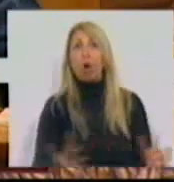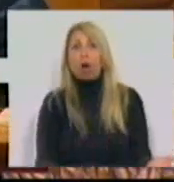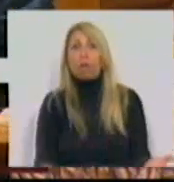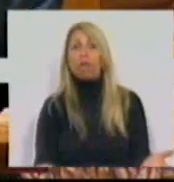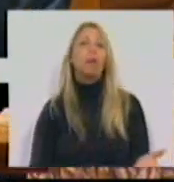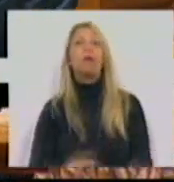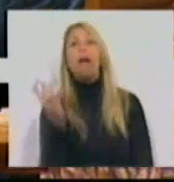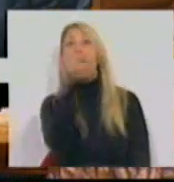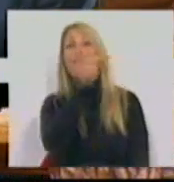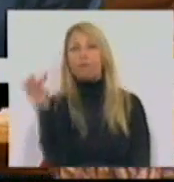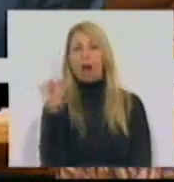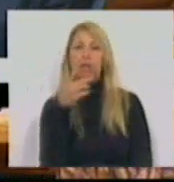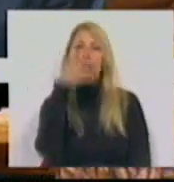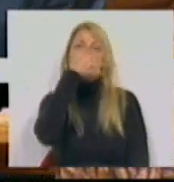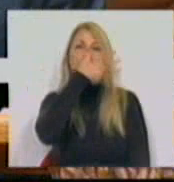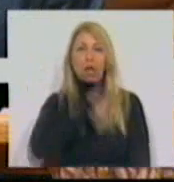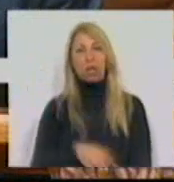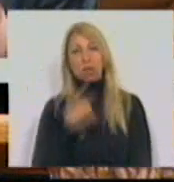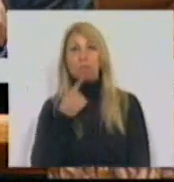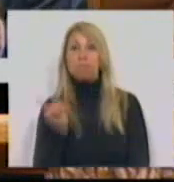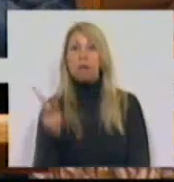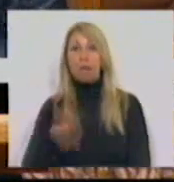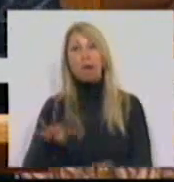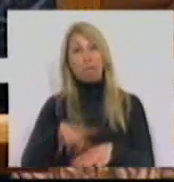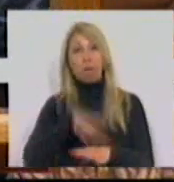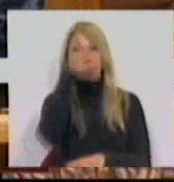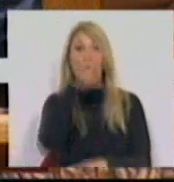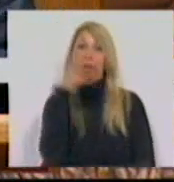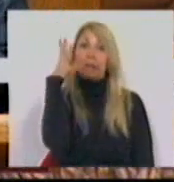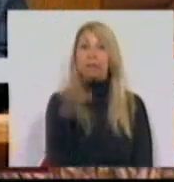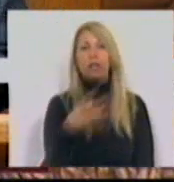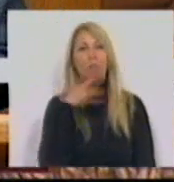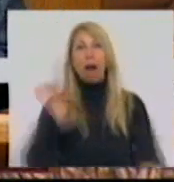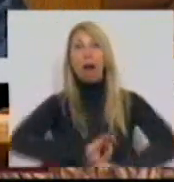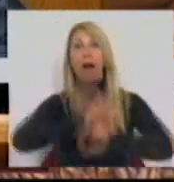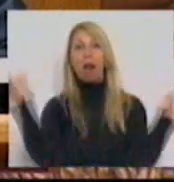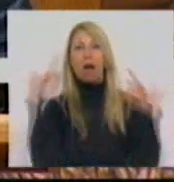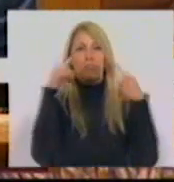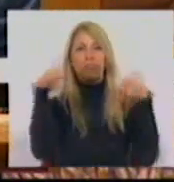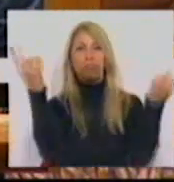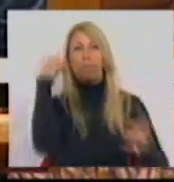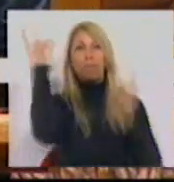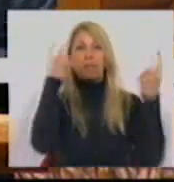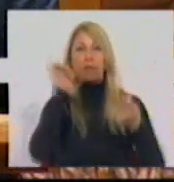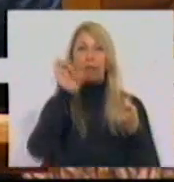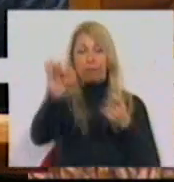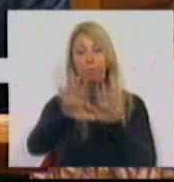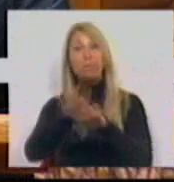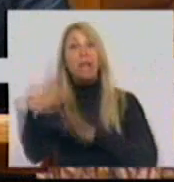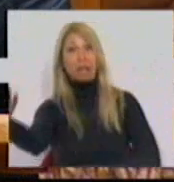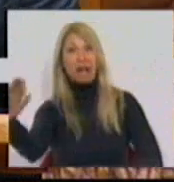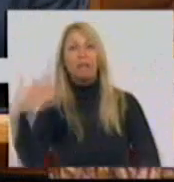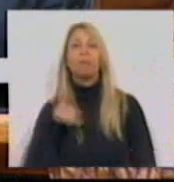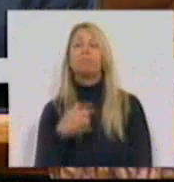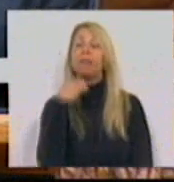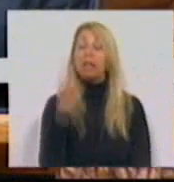Uma frase triste repetida pelos membros do Governo, mas que resulta claramente do seu pensamento. Para a direita, o país está melhor